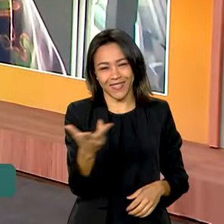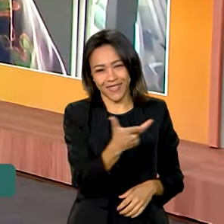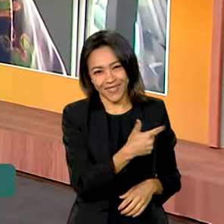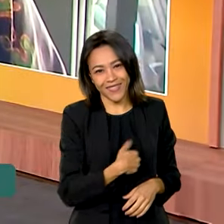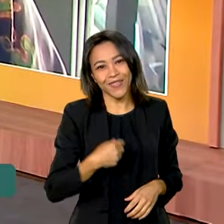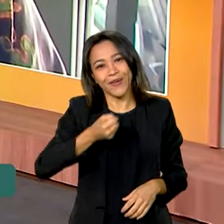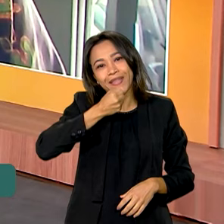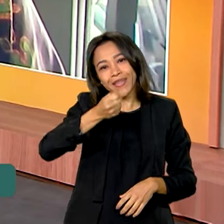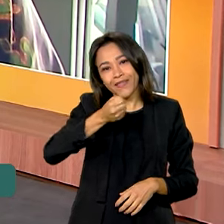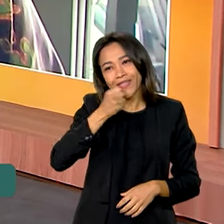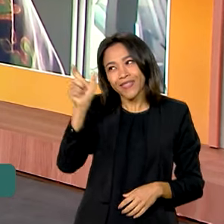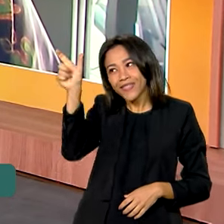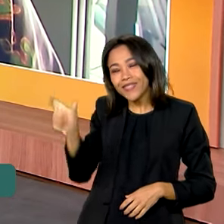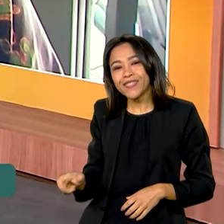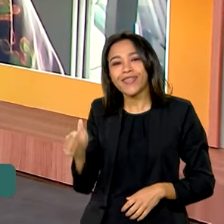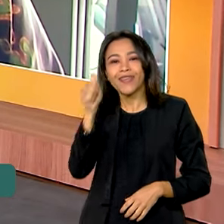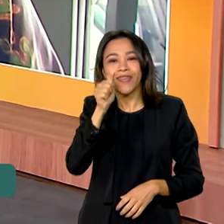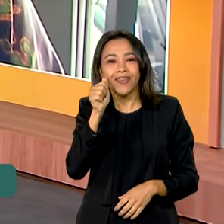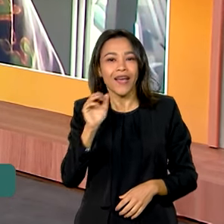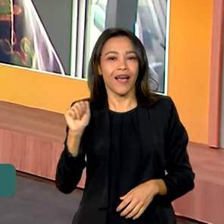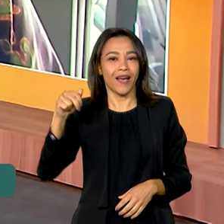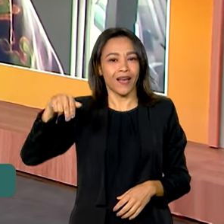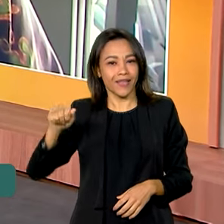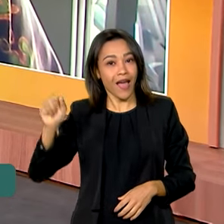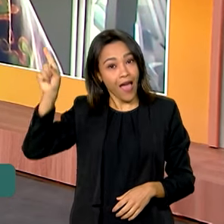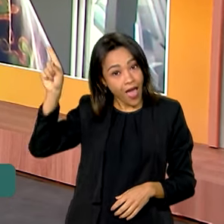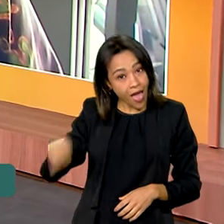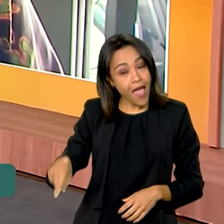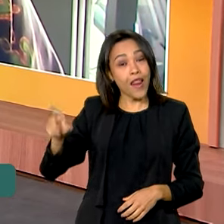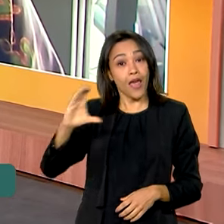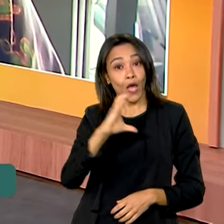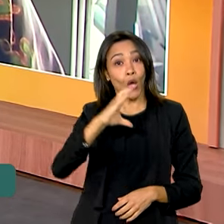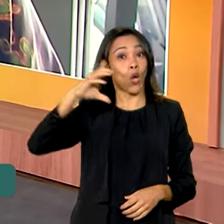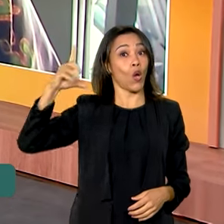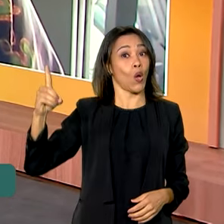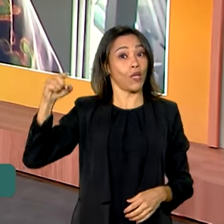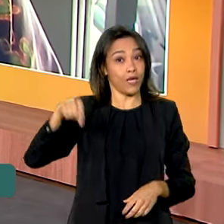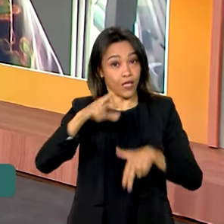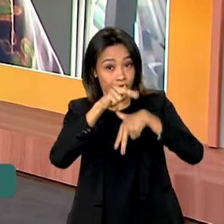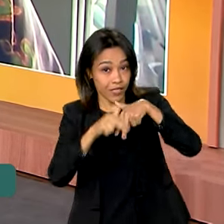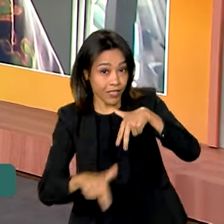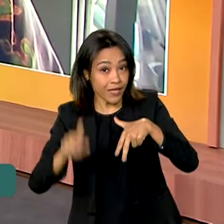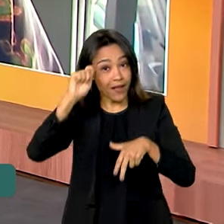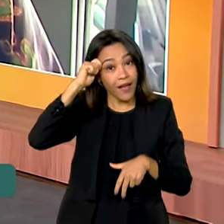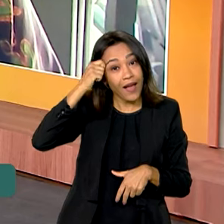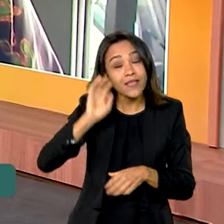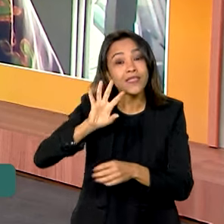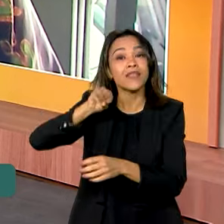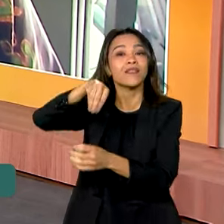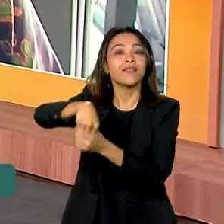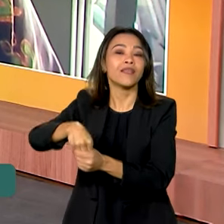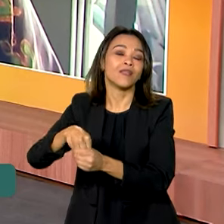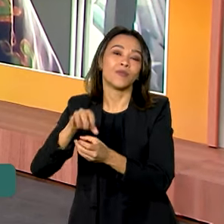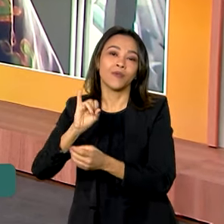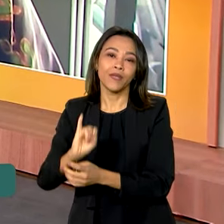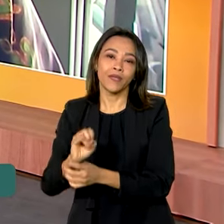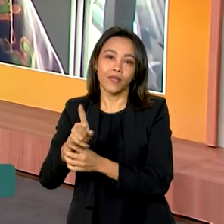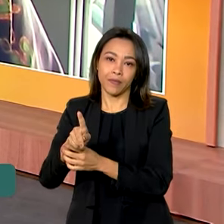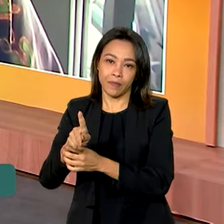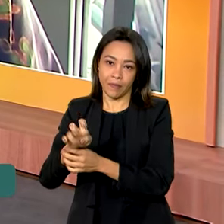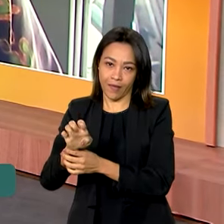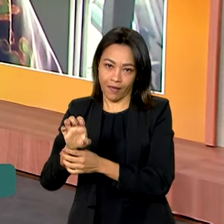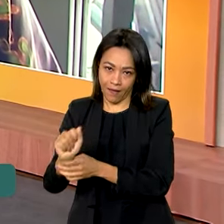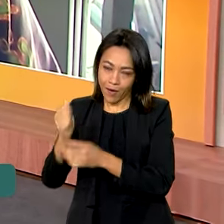Eu entrevistei Ana Amélia Camarano, ela que é coordenadora de Gênero, Raça e Gerações do IPEA. Eu agradeço imensamente os esclarecimentos